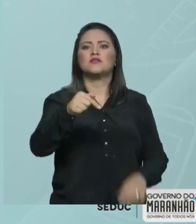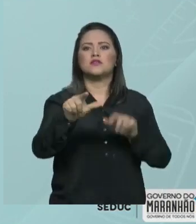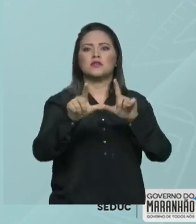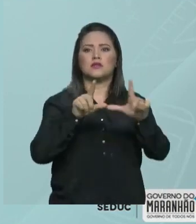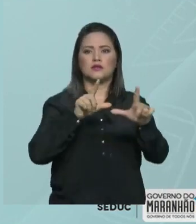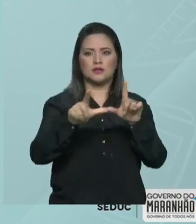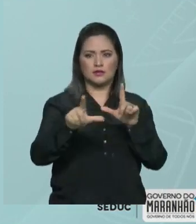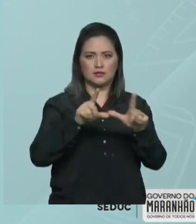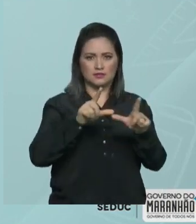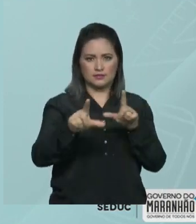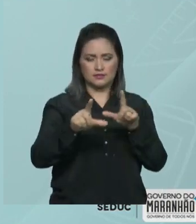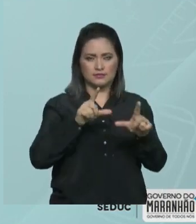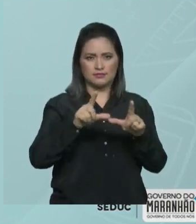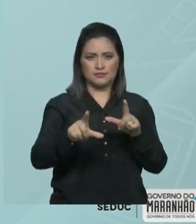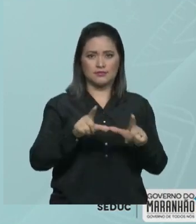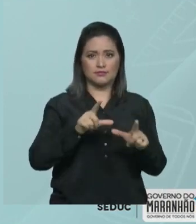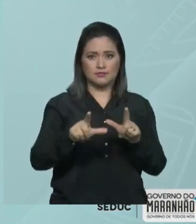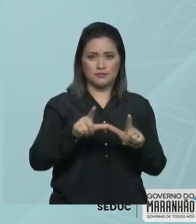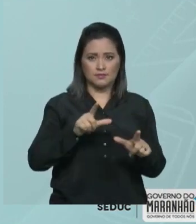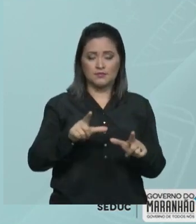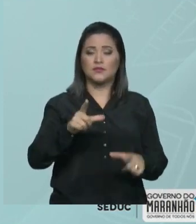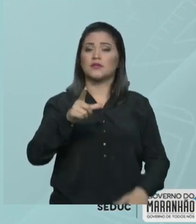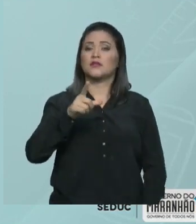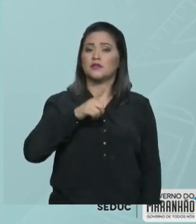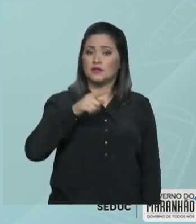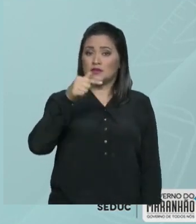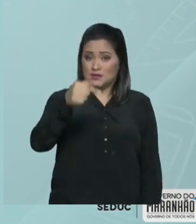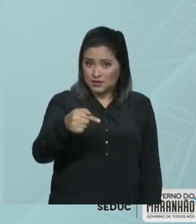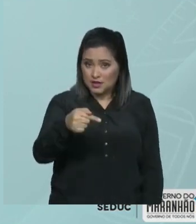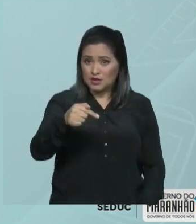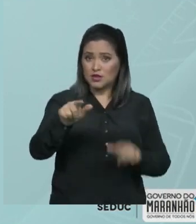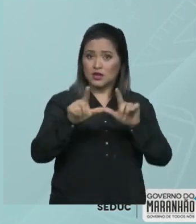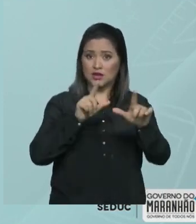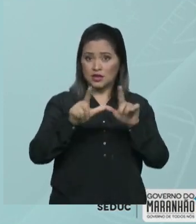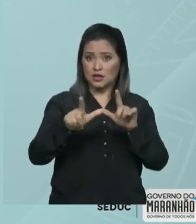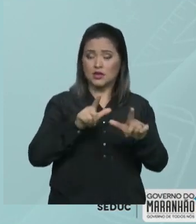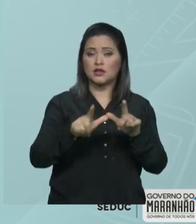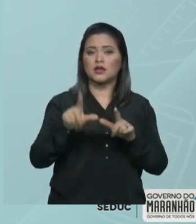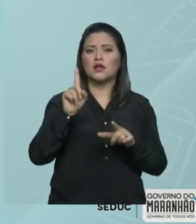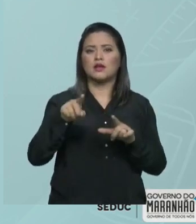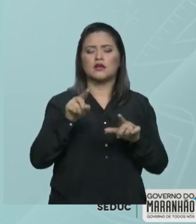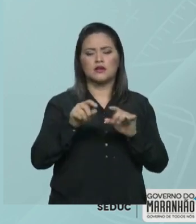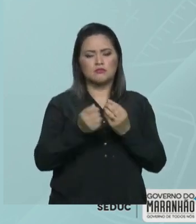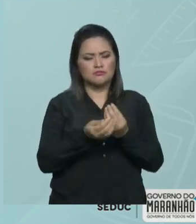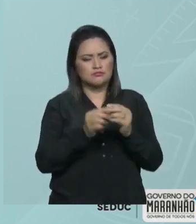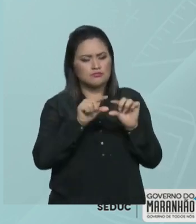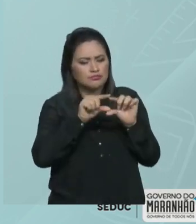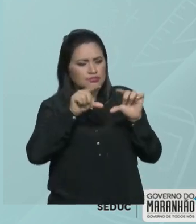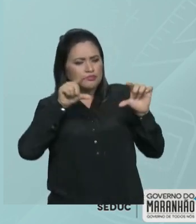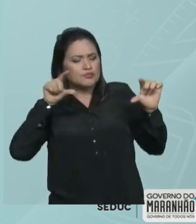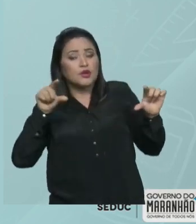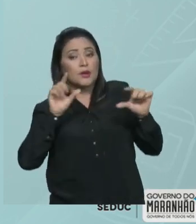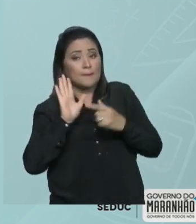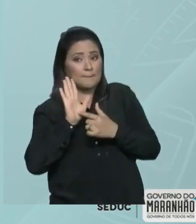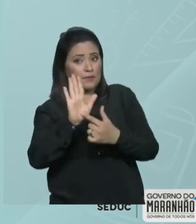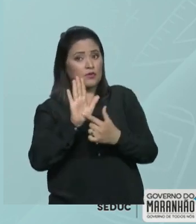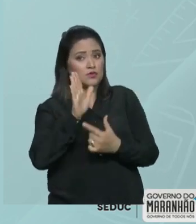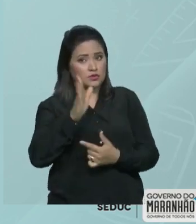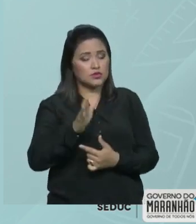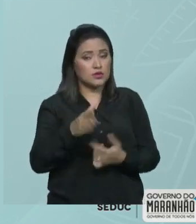romano de numeração tem sete símbolos, que são esses símbolos que estão aqui aparecendo para vocês e é preciso você